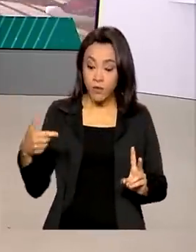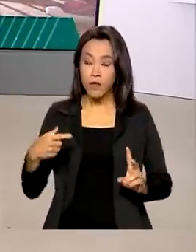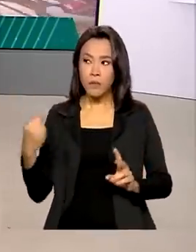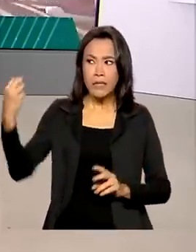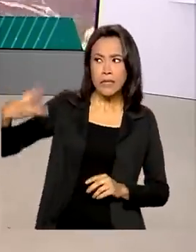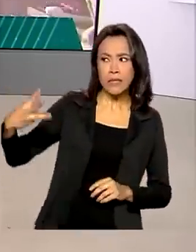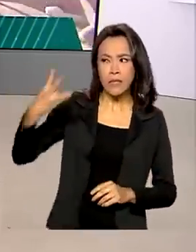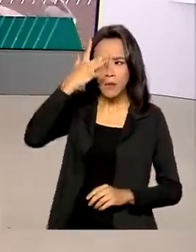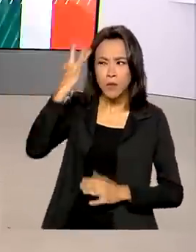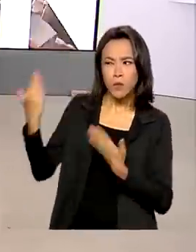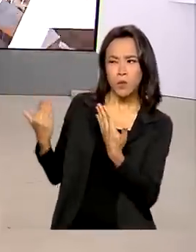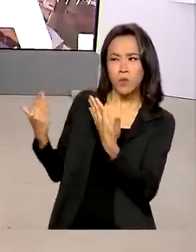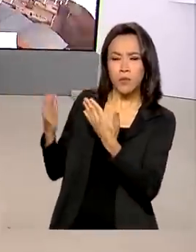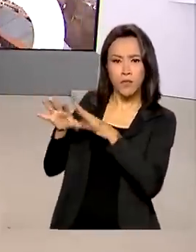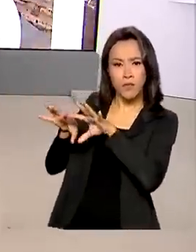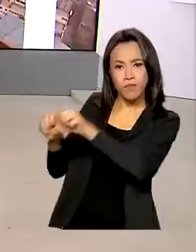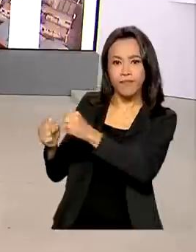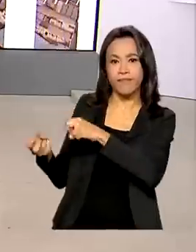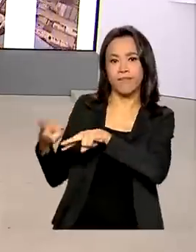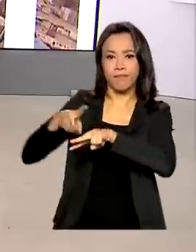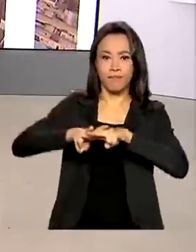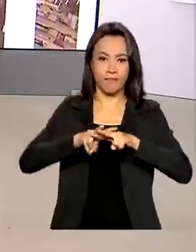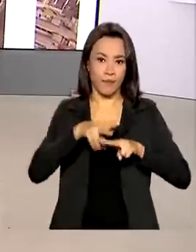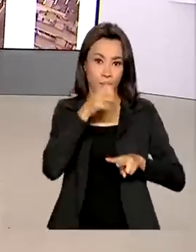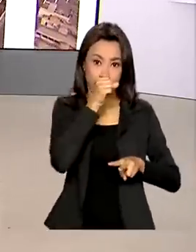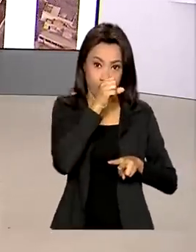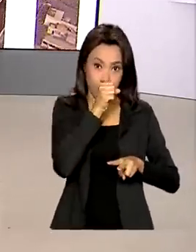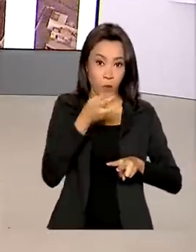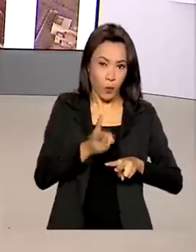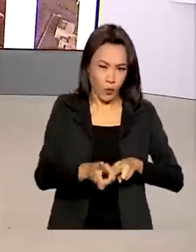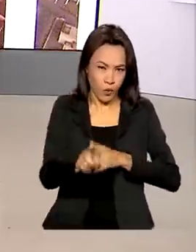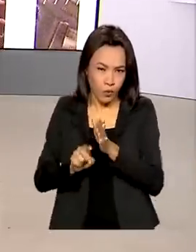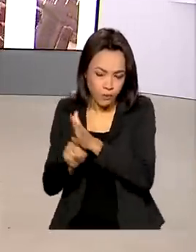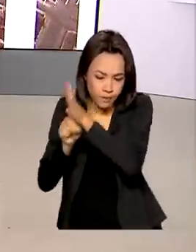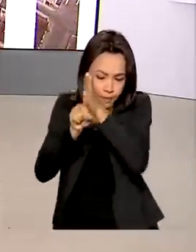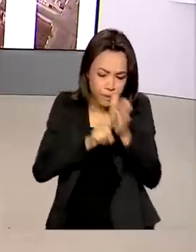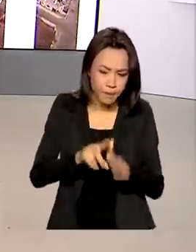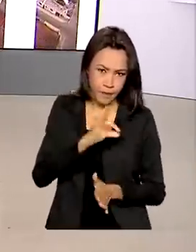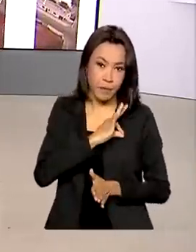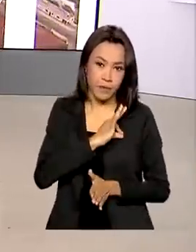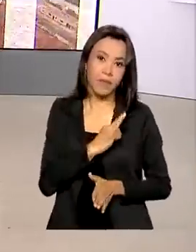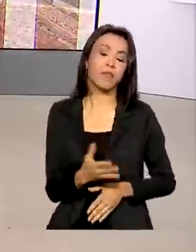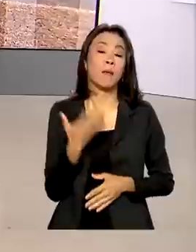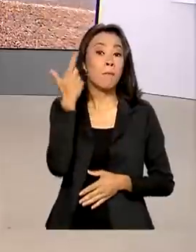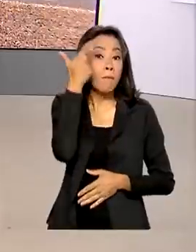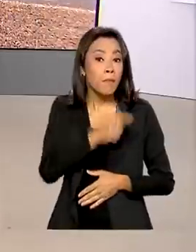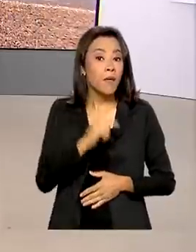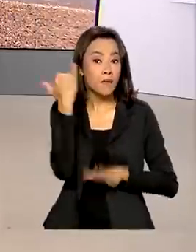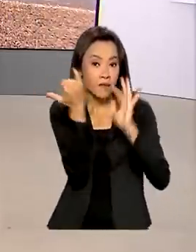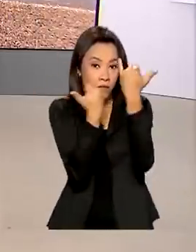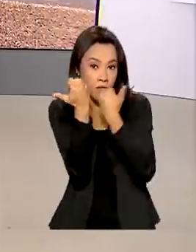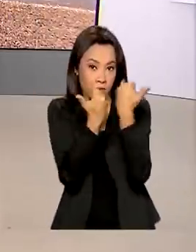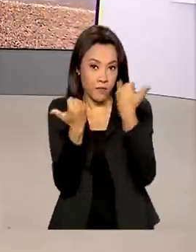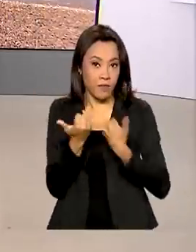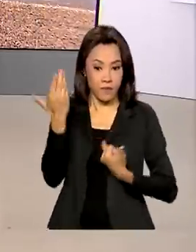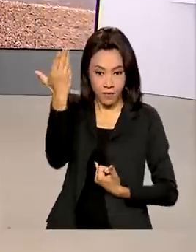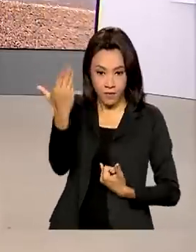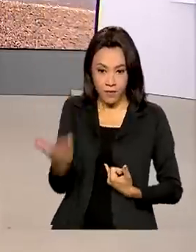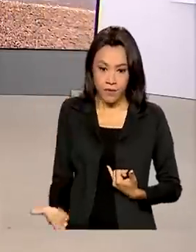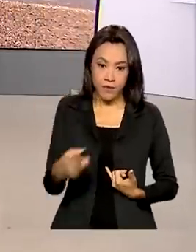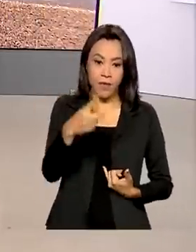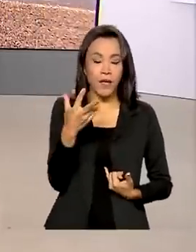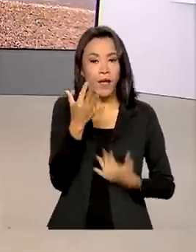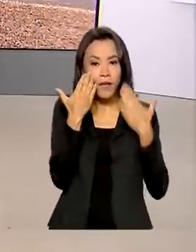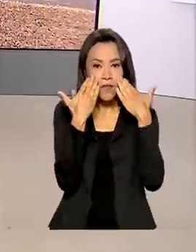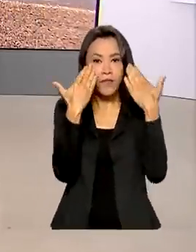terceiro suspeito que foi preso no sábado. As investigações continuam. Vamos saber mais informações com o repórter Glauco de Queiroza.